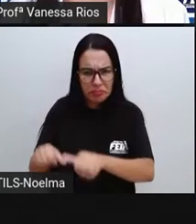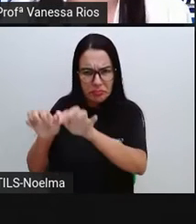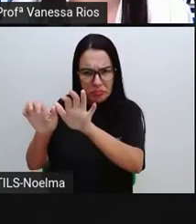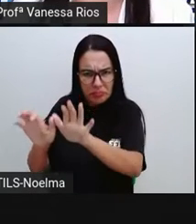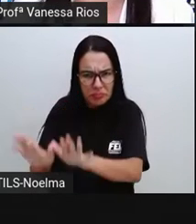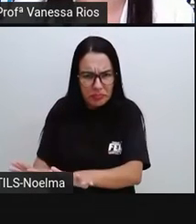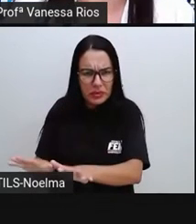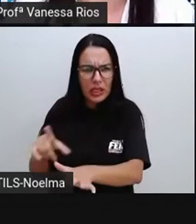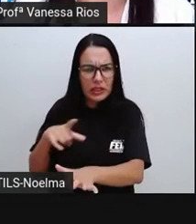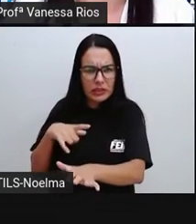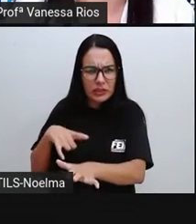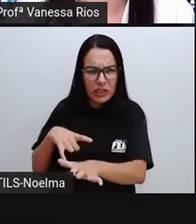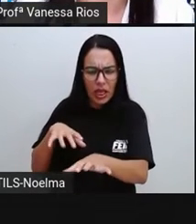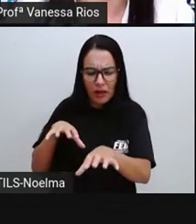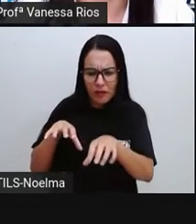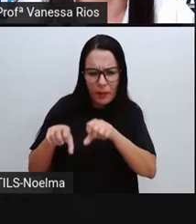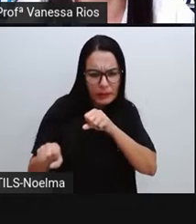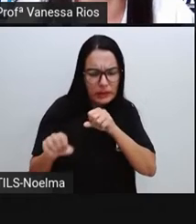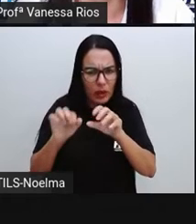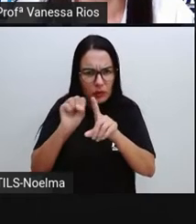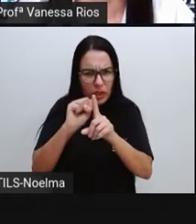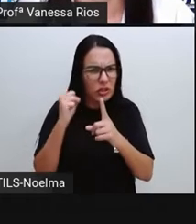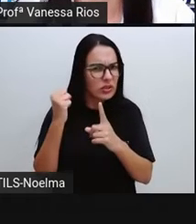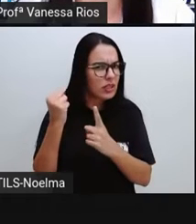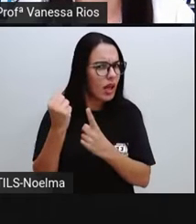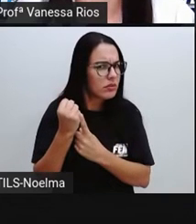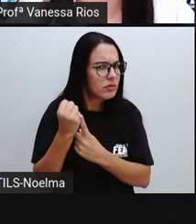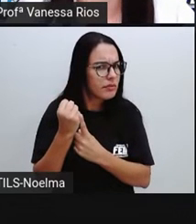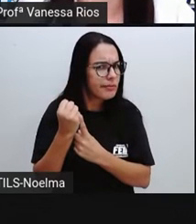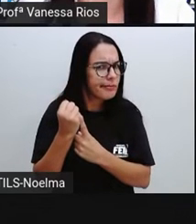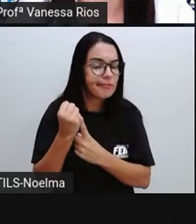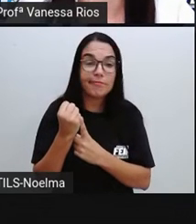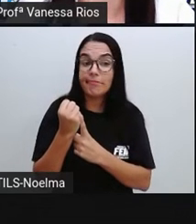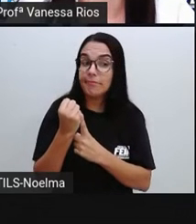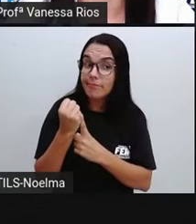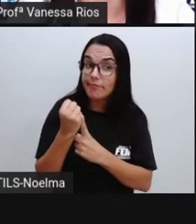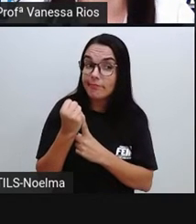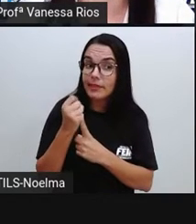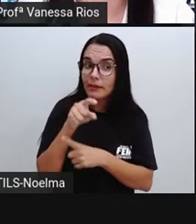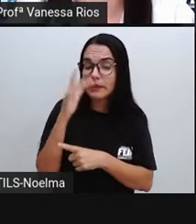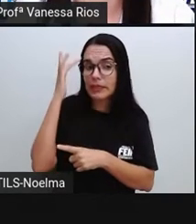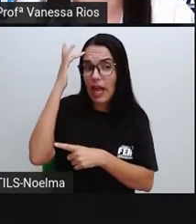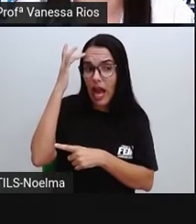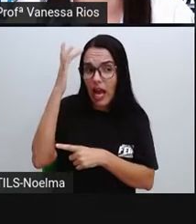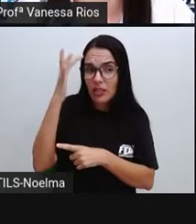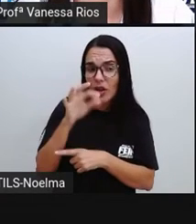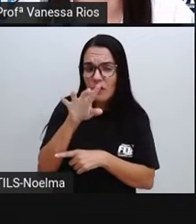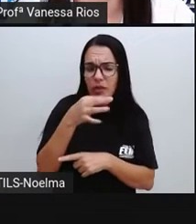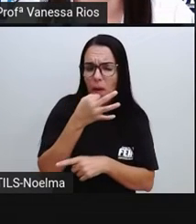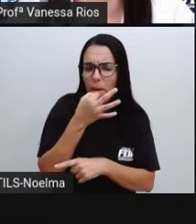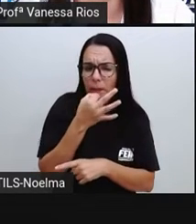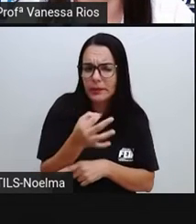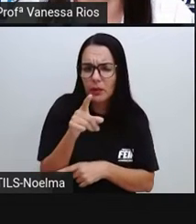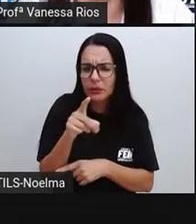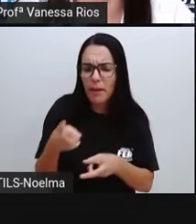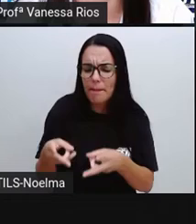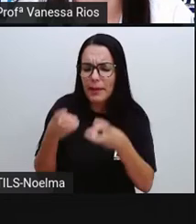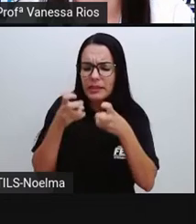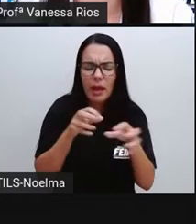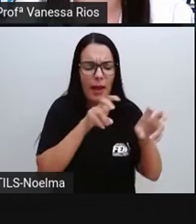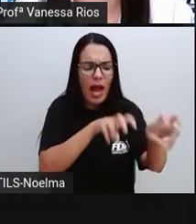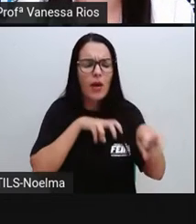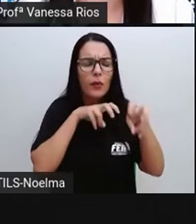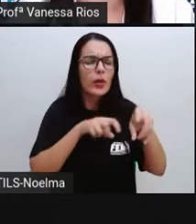e de formação das sociedades? Diante do que a gente já observou, como é que você observa a agricultura